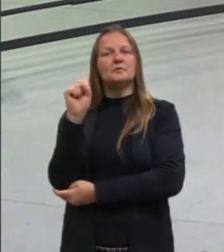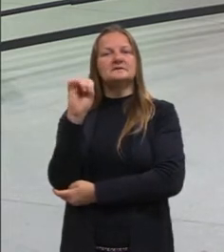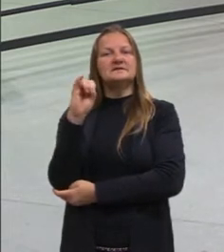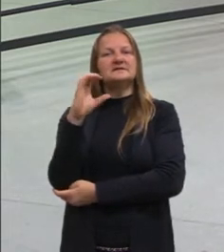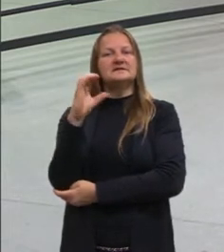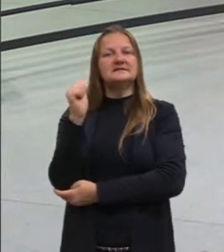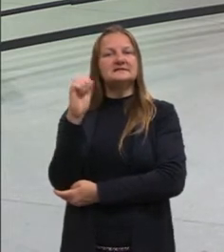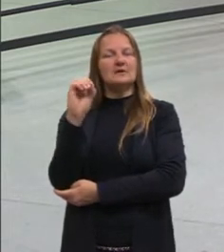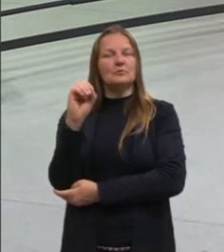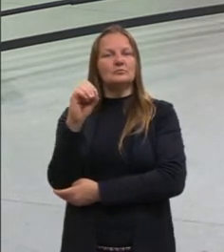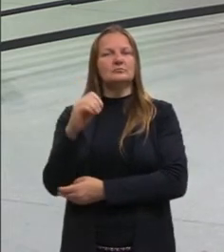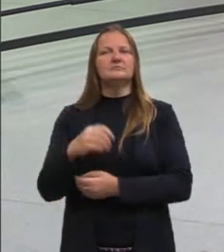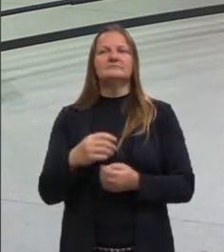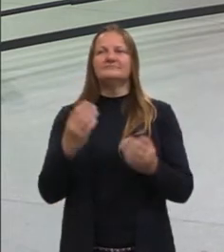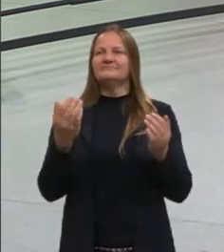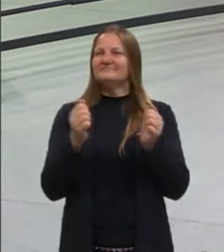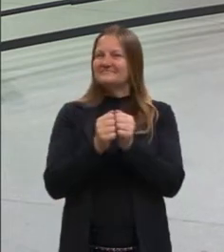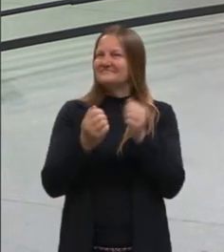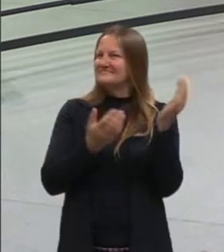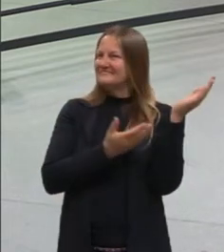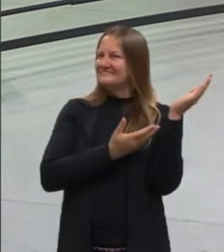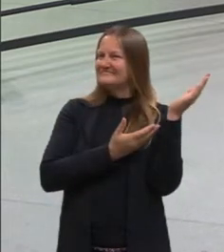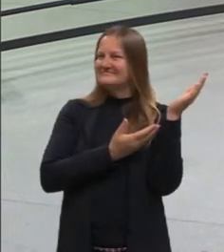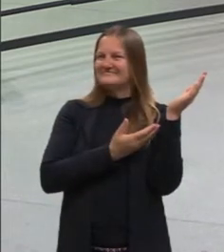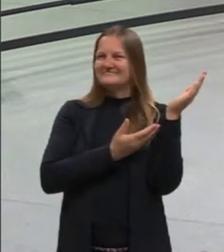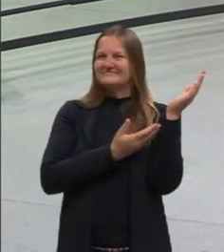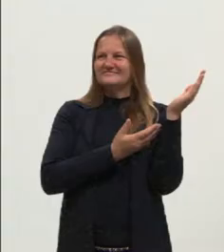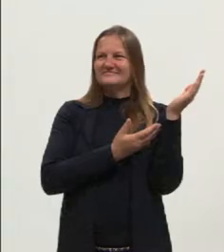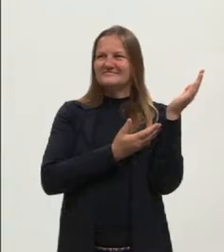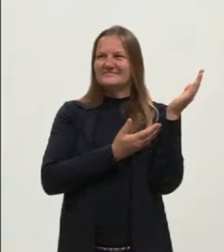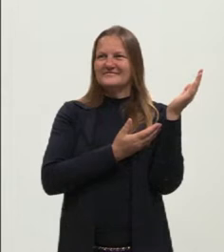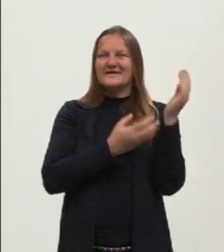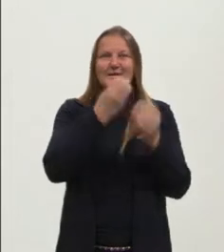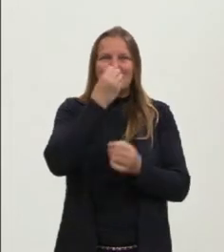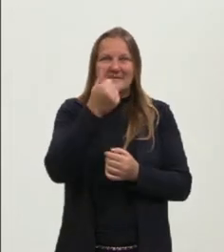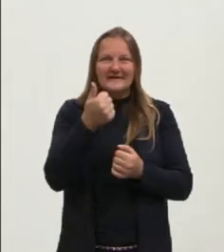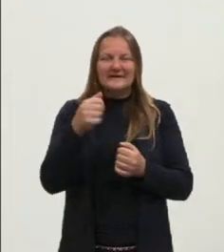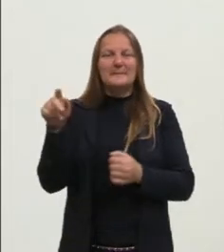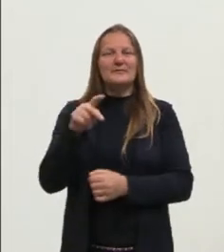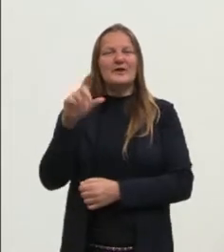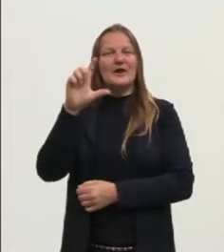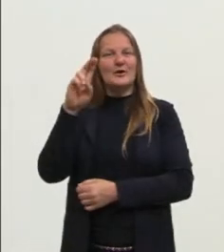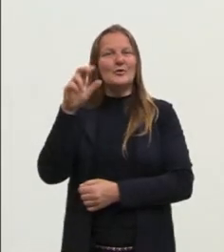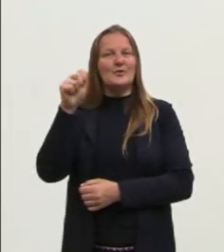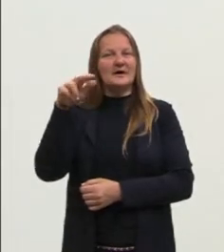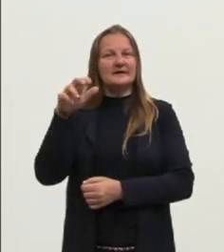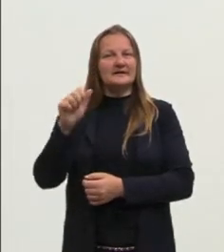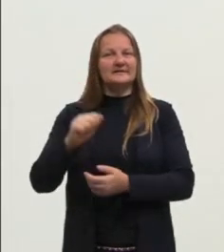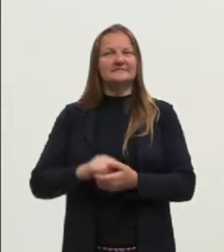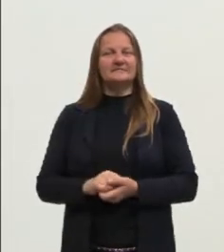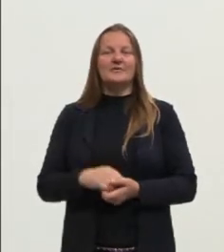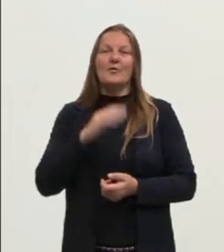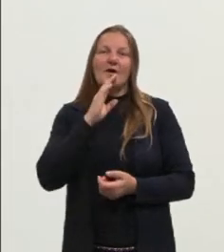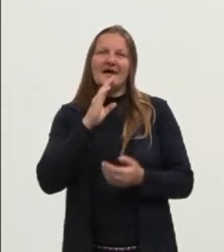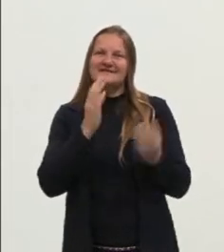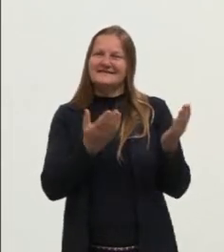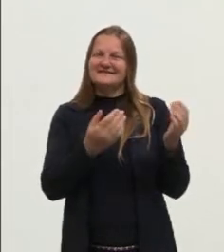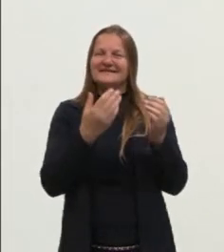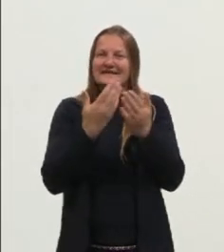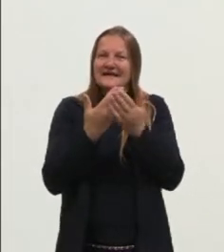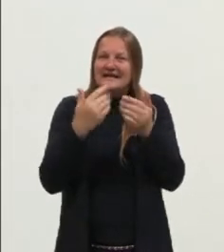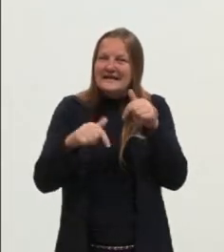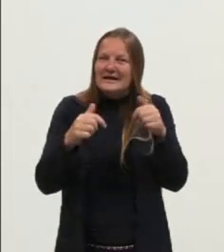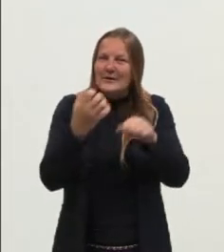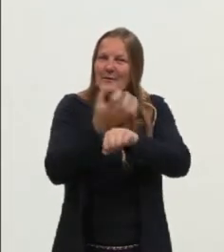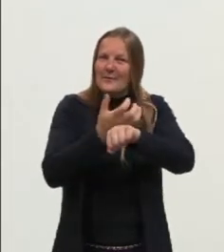participar da nossa aula de hoje. E aí, pessoal, tudo bem com vocês? Eu sou a professora Luana. Vocês já me conhecem e trabalham com